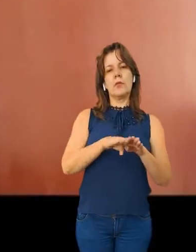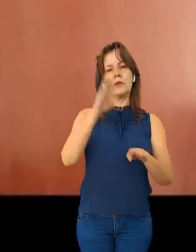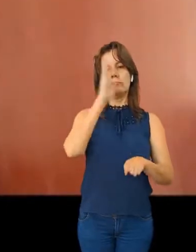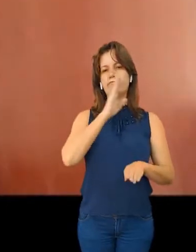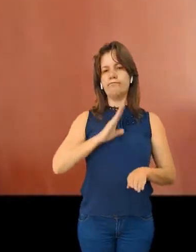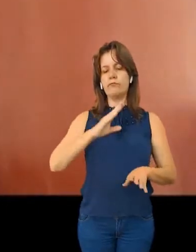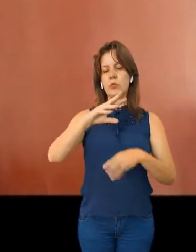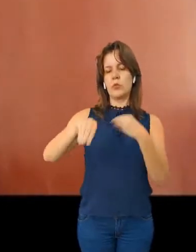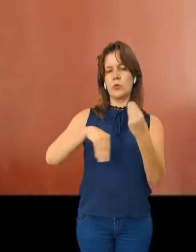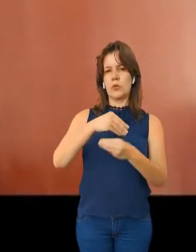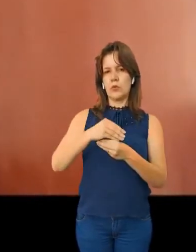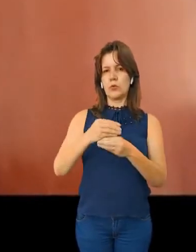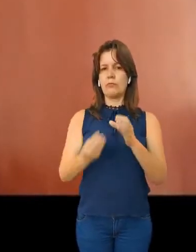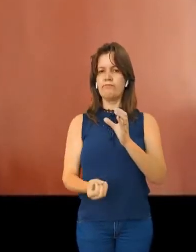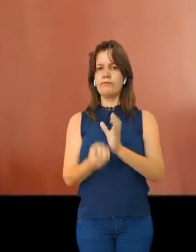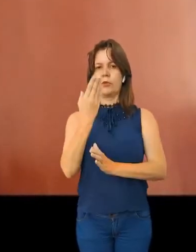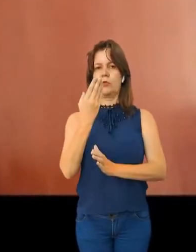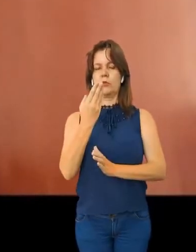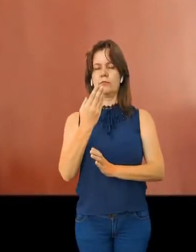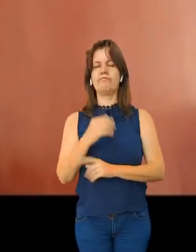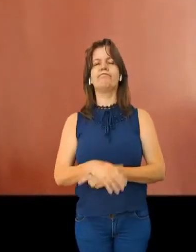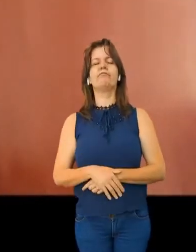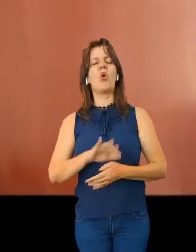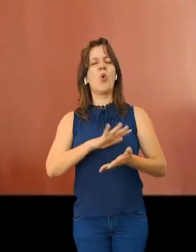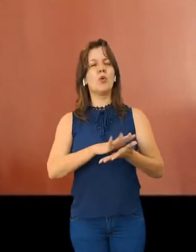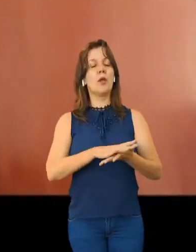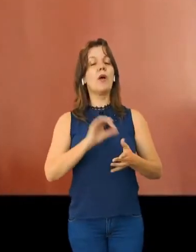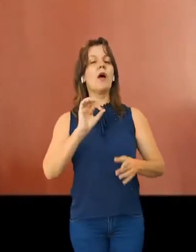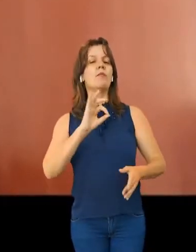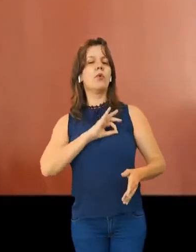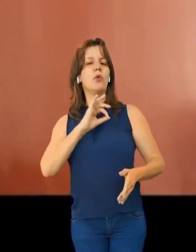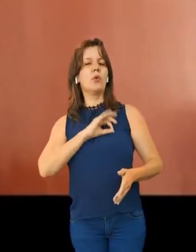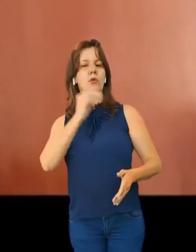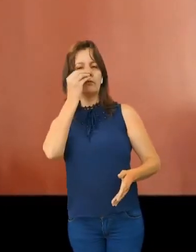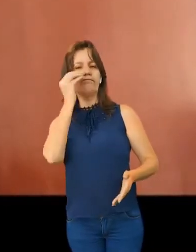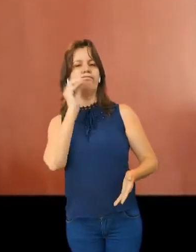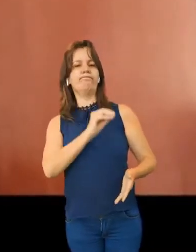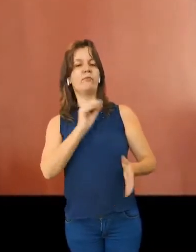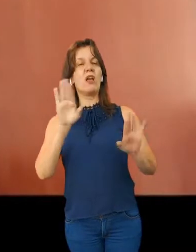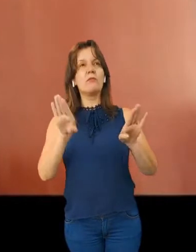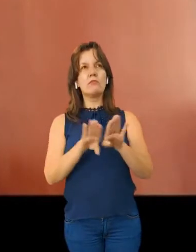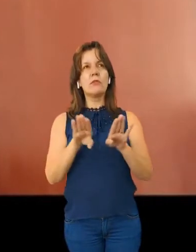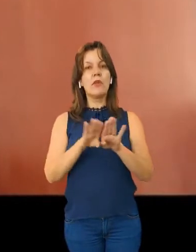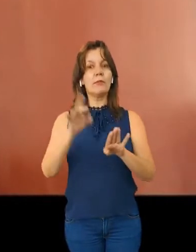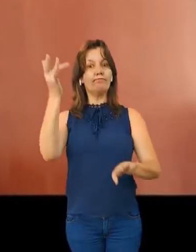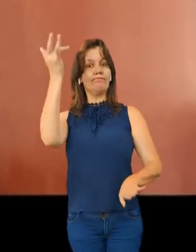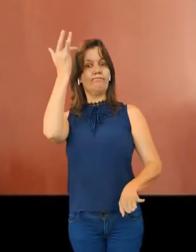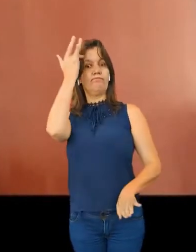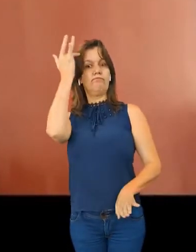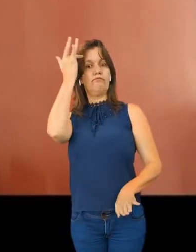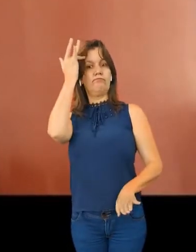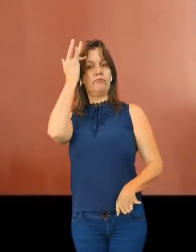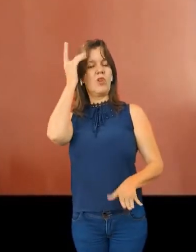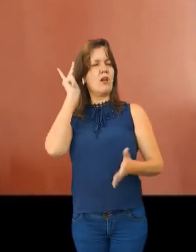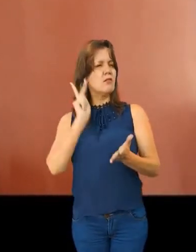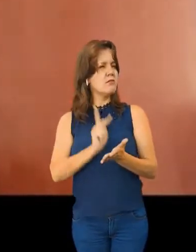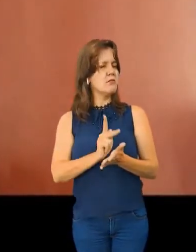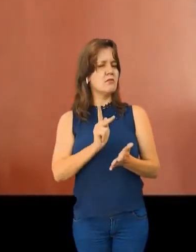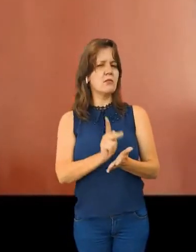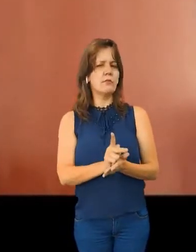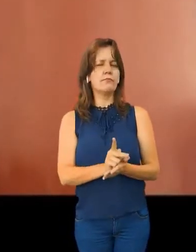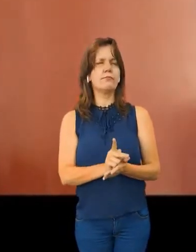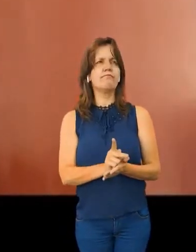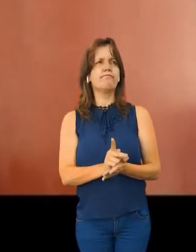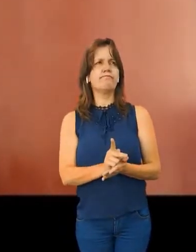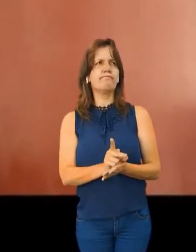sua criação. O samba sempre foi perseguido pela polícia e pelas elites brasileiras que sempre